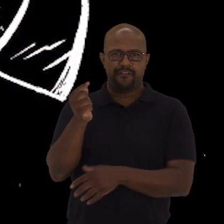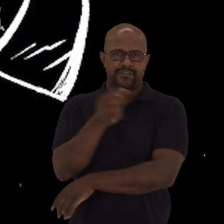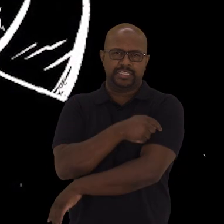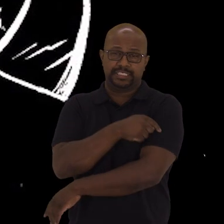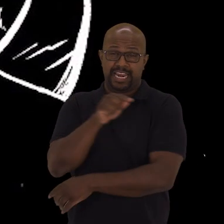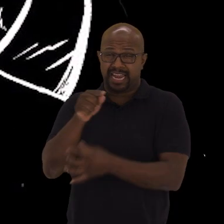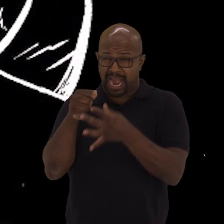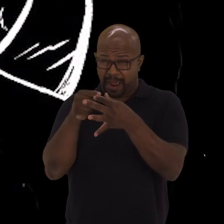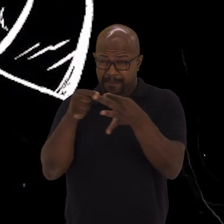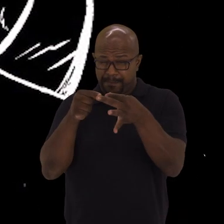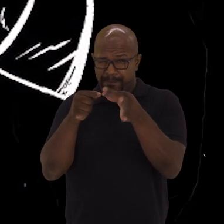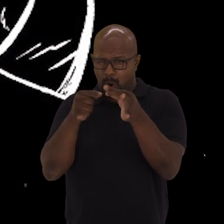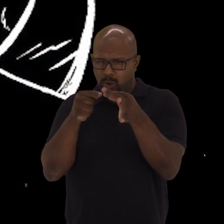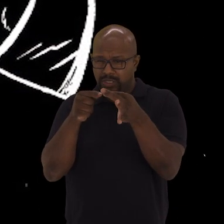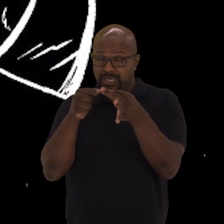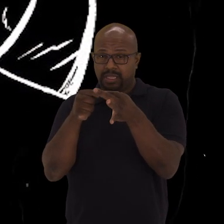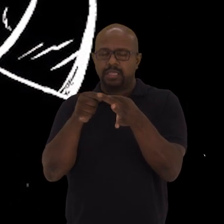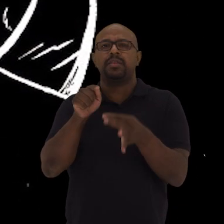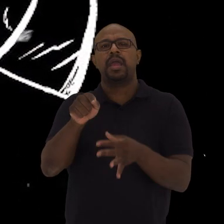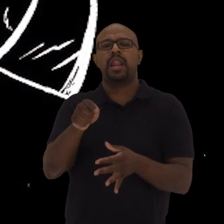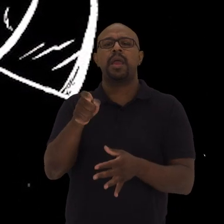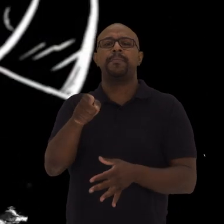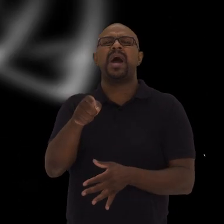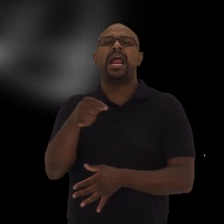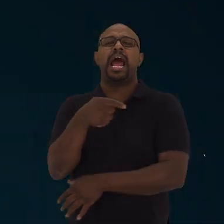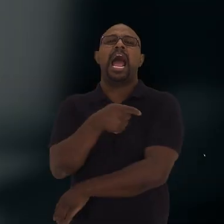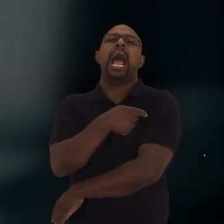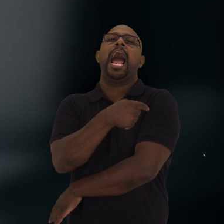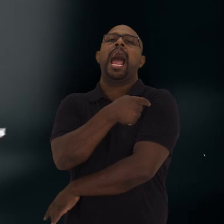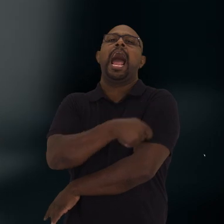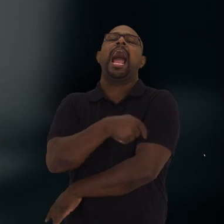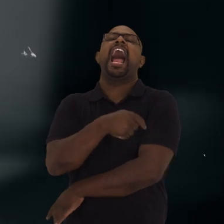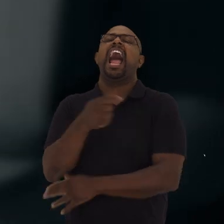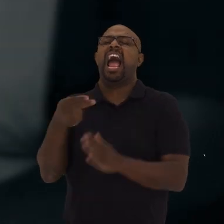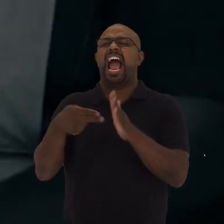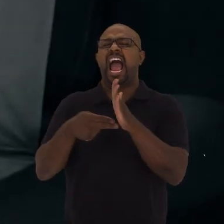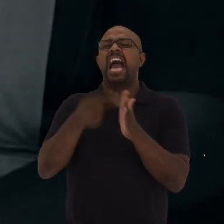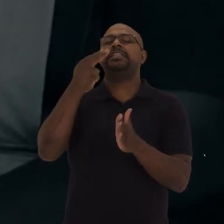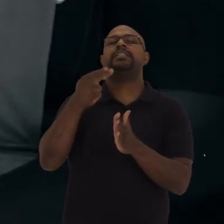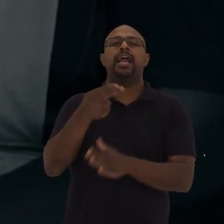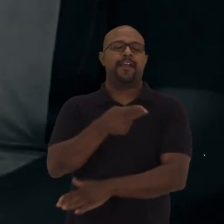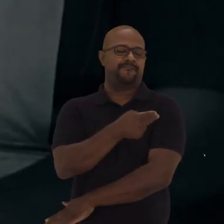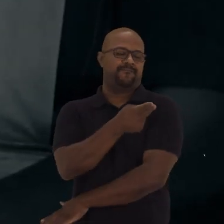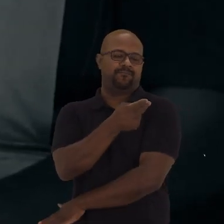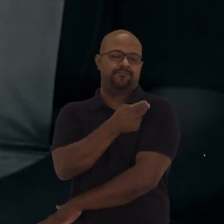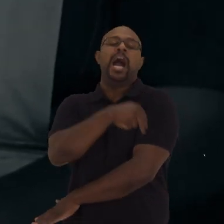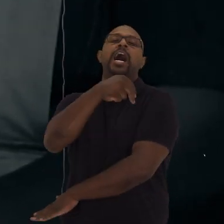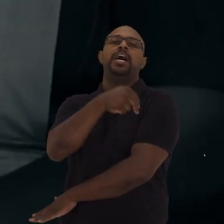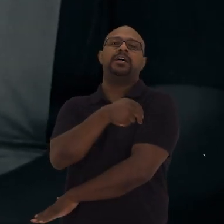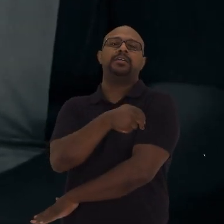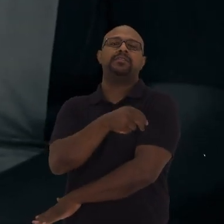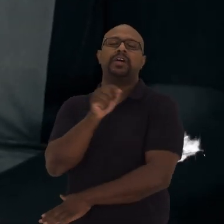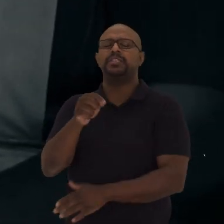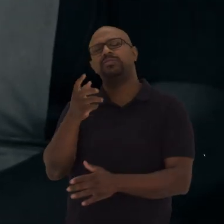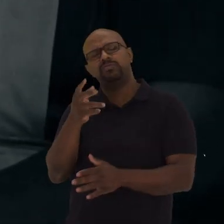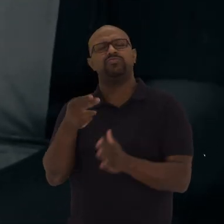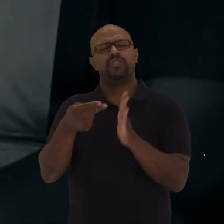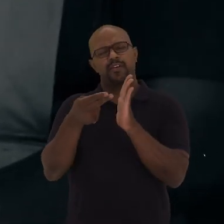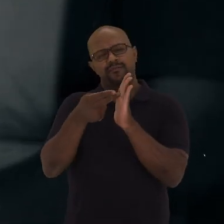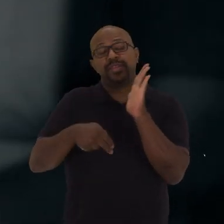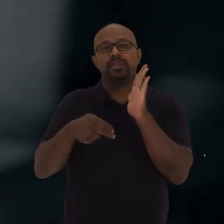lanceta Então a lanceta era usada Para rasgar a pele da pessoa Que ia receber a vacina Fazia um